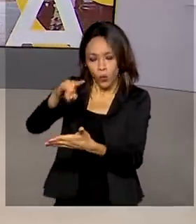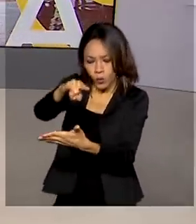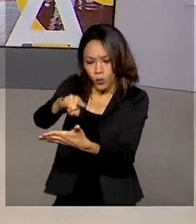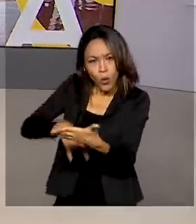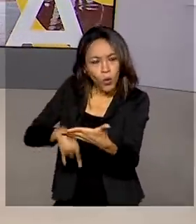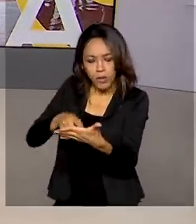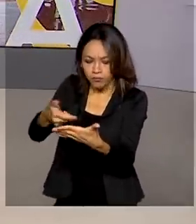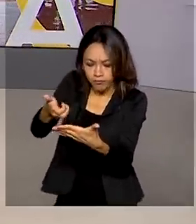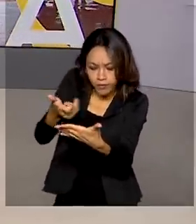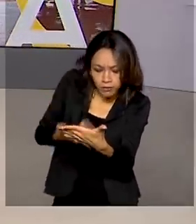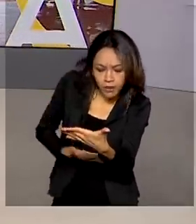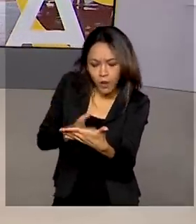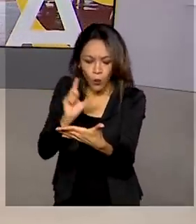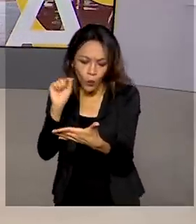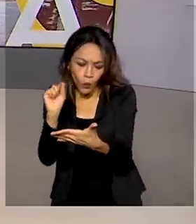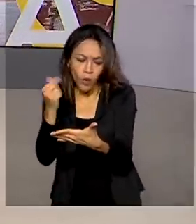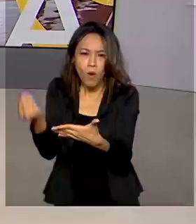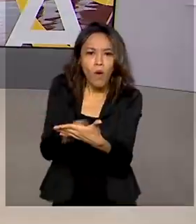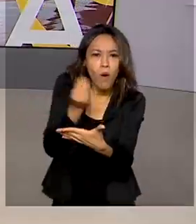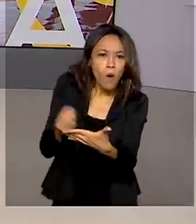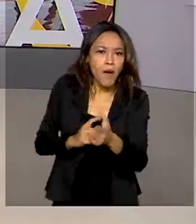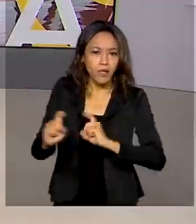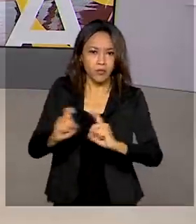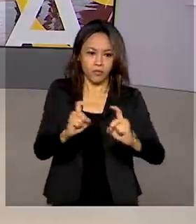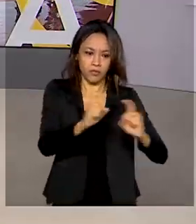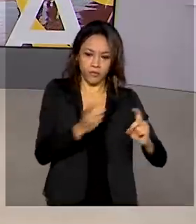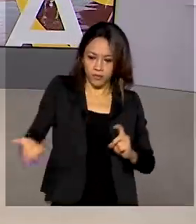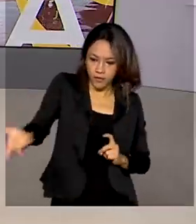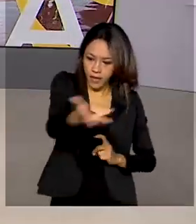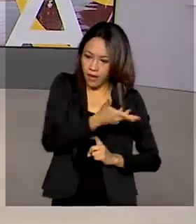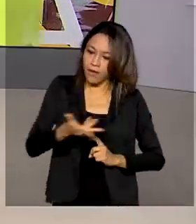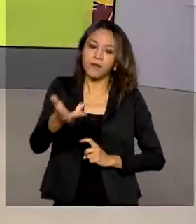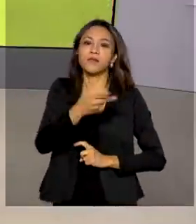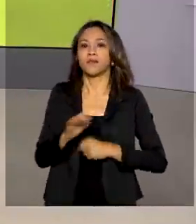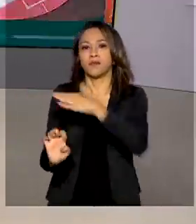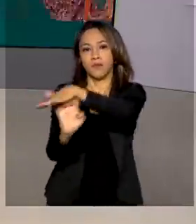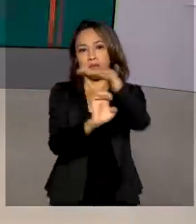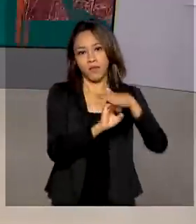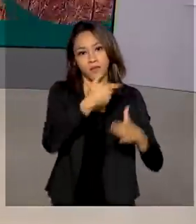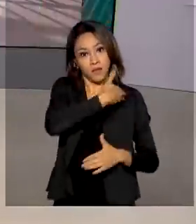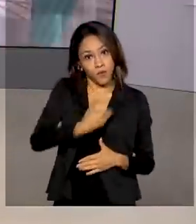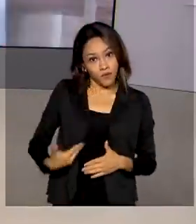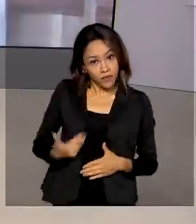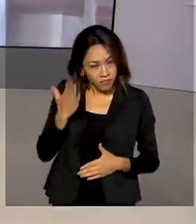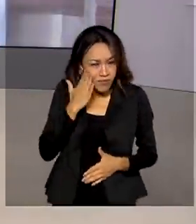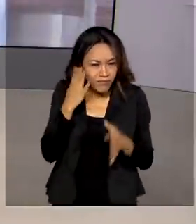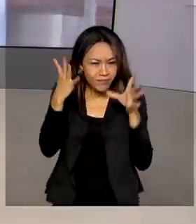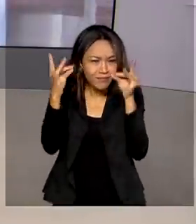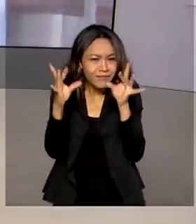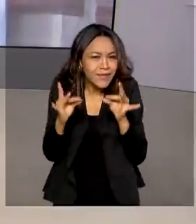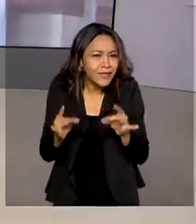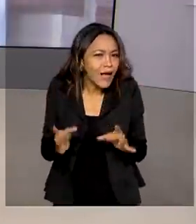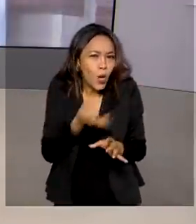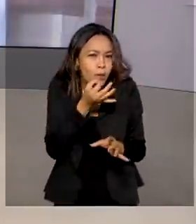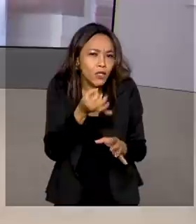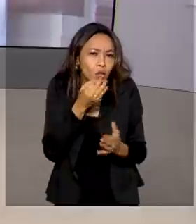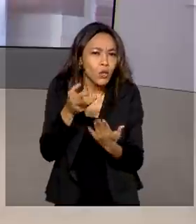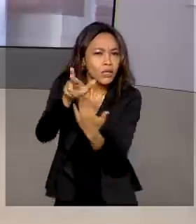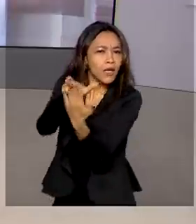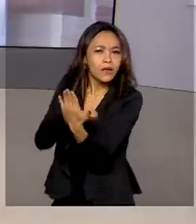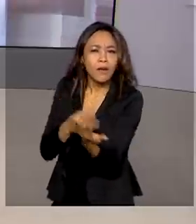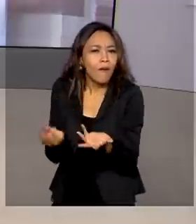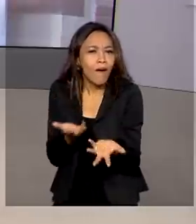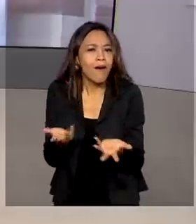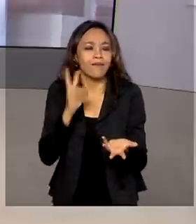traz recomendações sobre a governança das empresas estatais brasileiras. Vamos saber os detalhes de algumas sugestões dessas com a